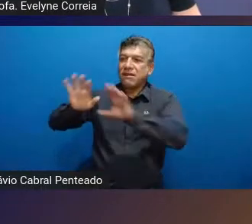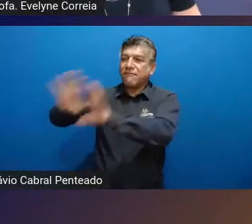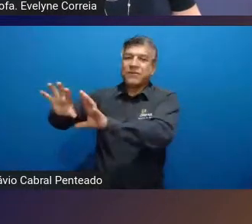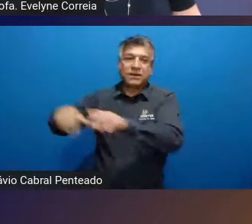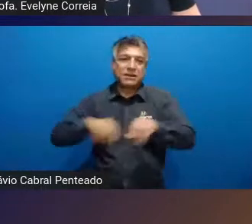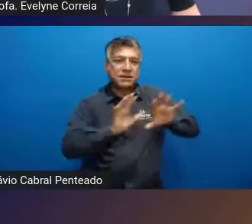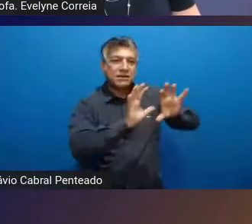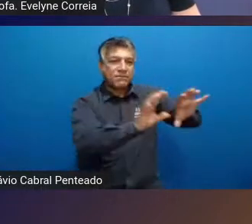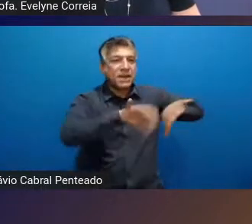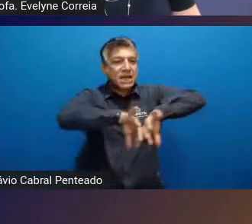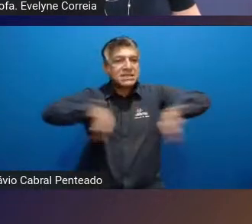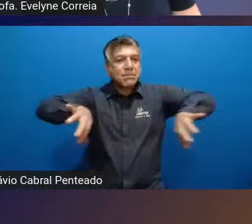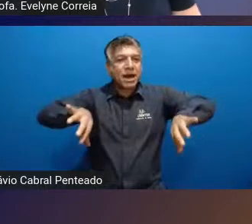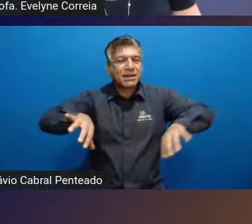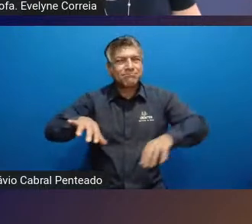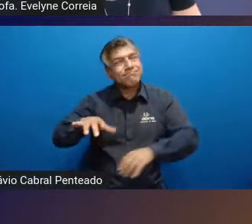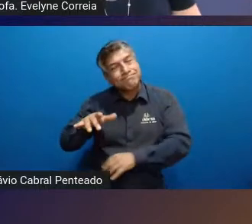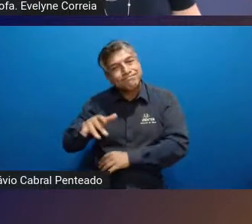um... Então,